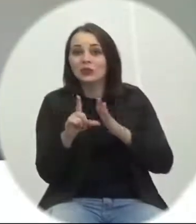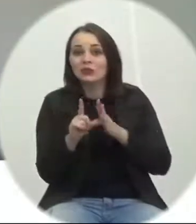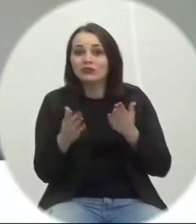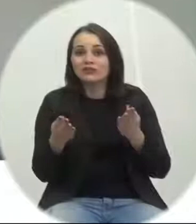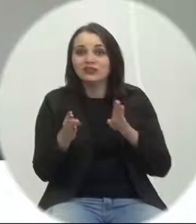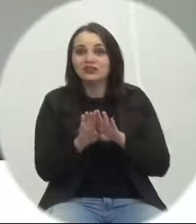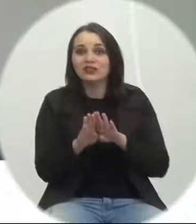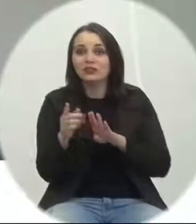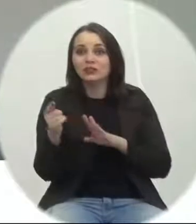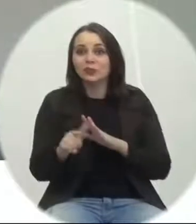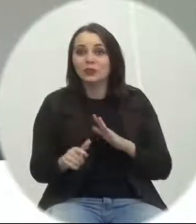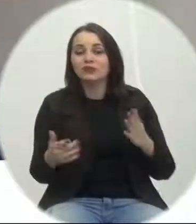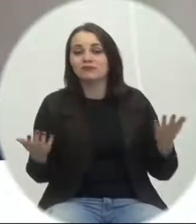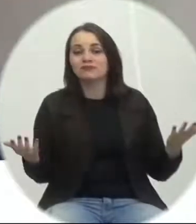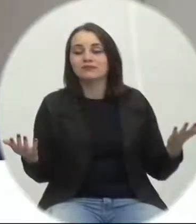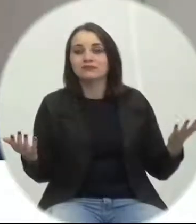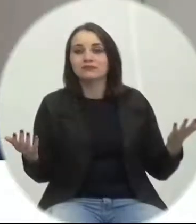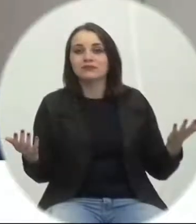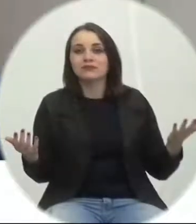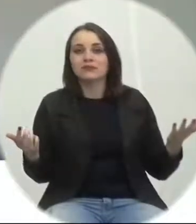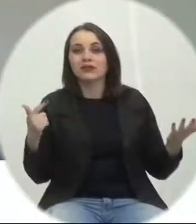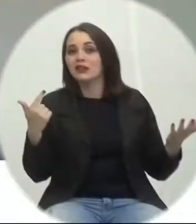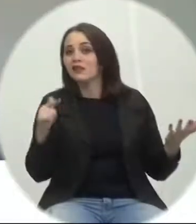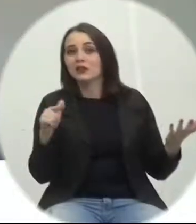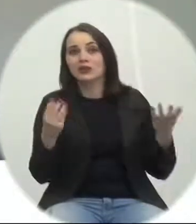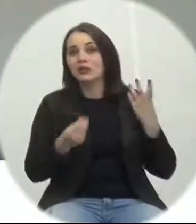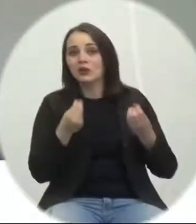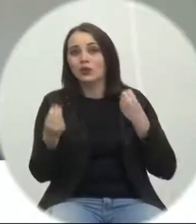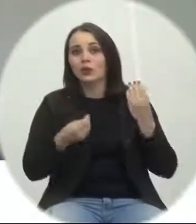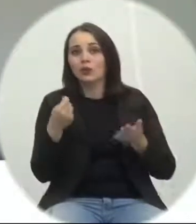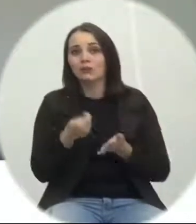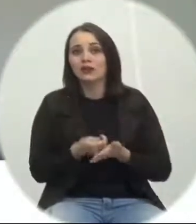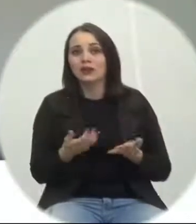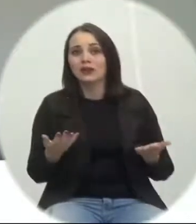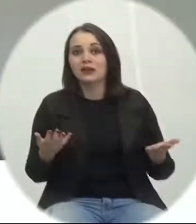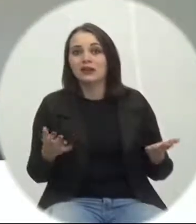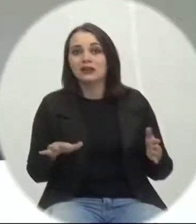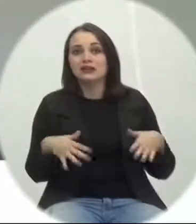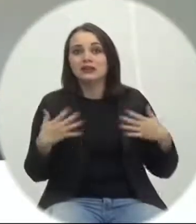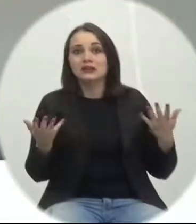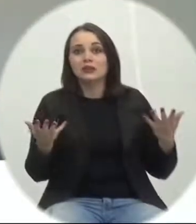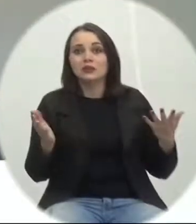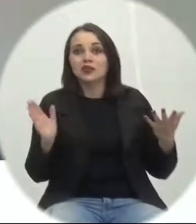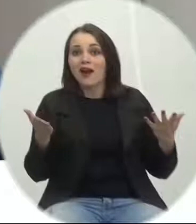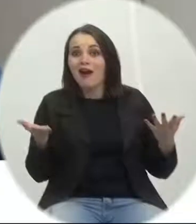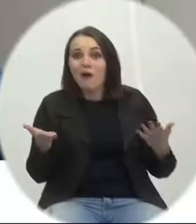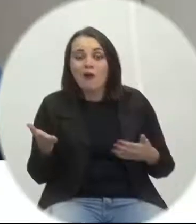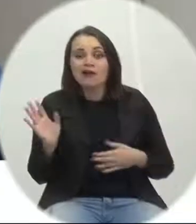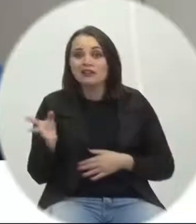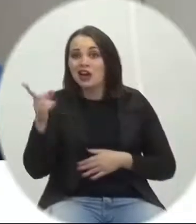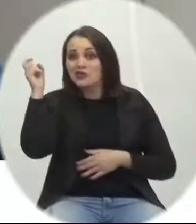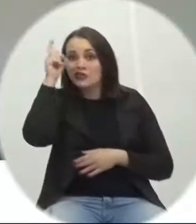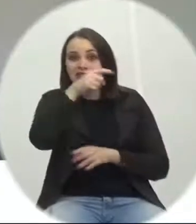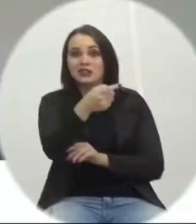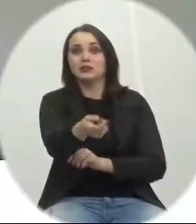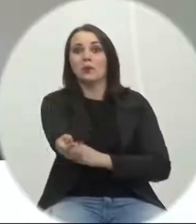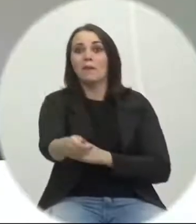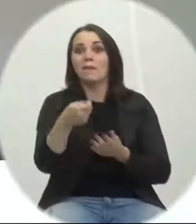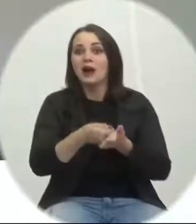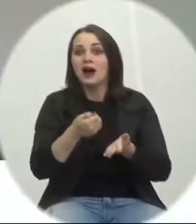fechadas e não terão como pagar. Aliás, né, já não estão conseguindo nem pagar,